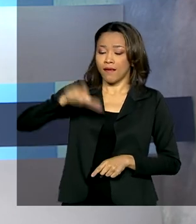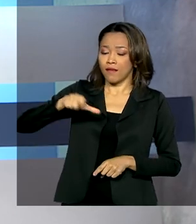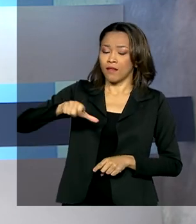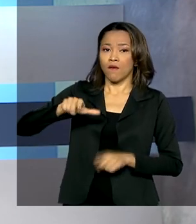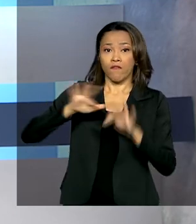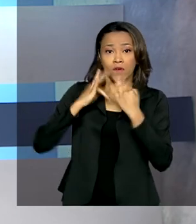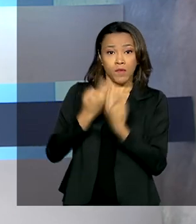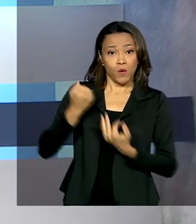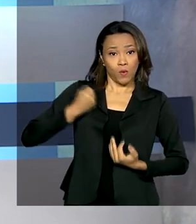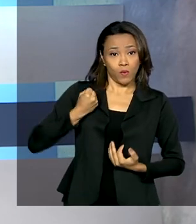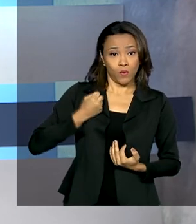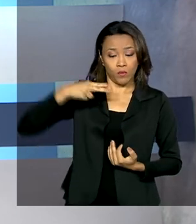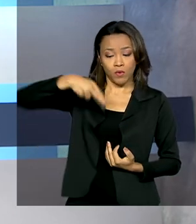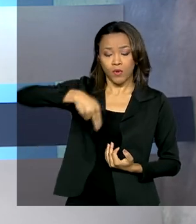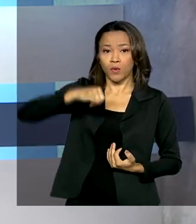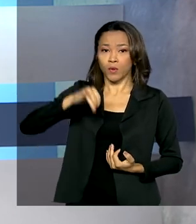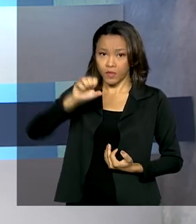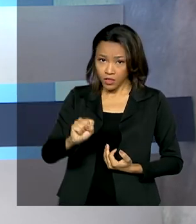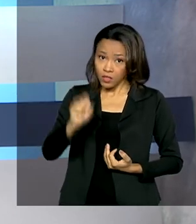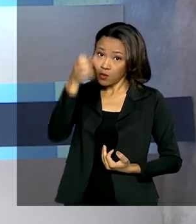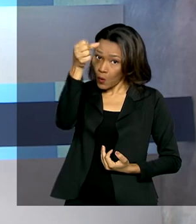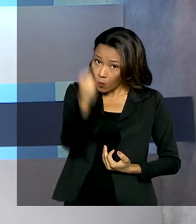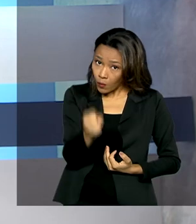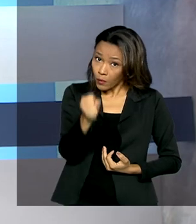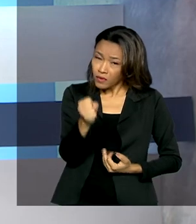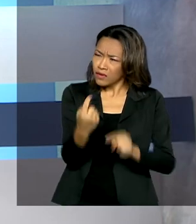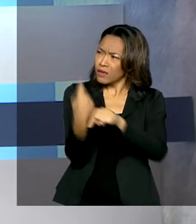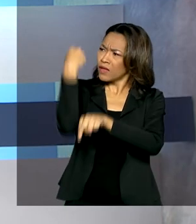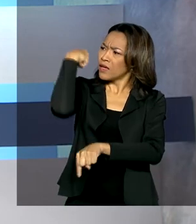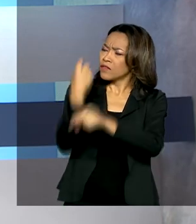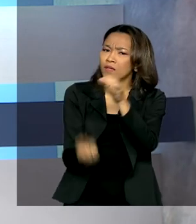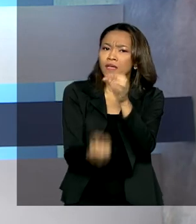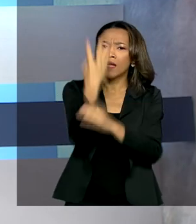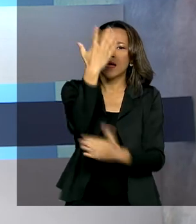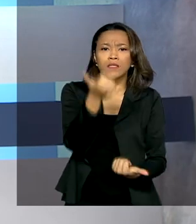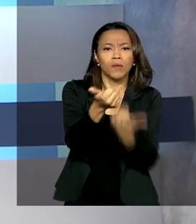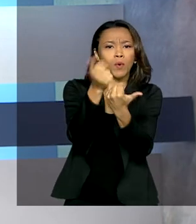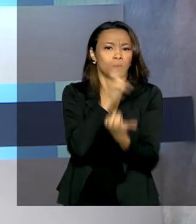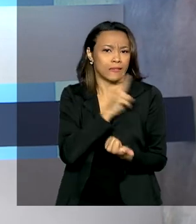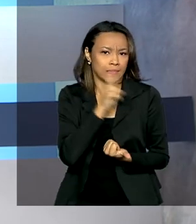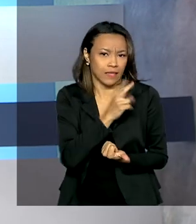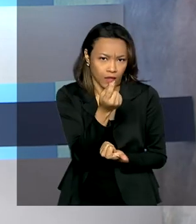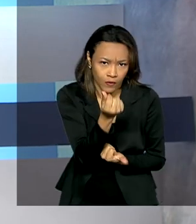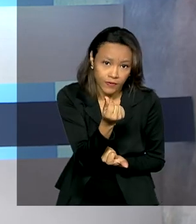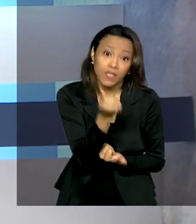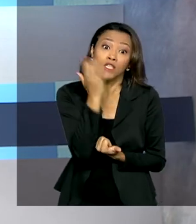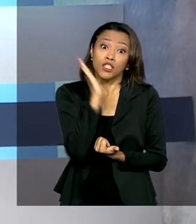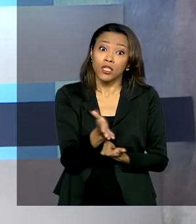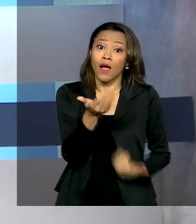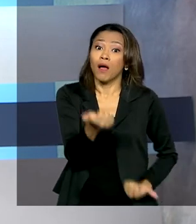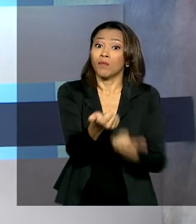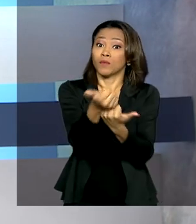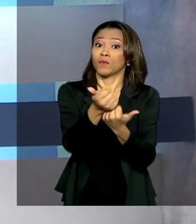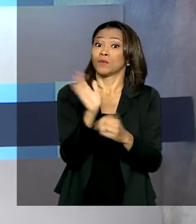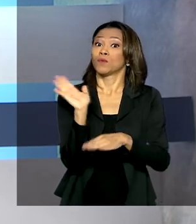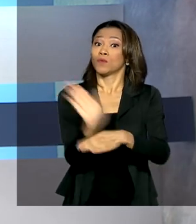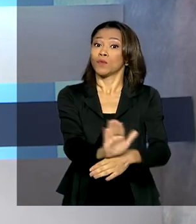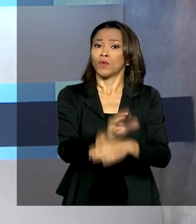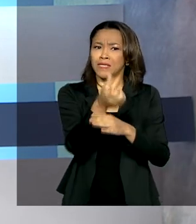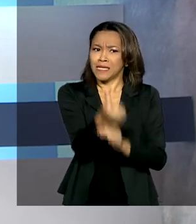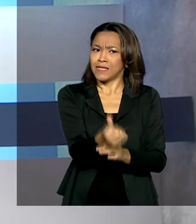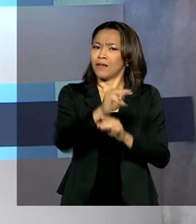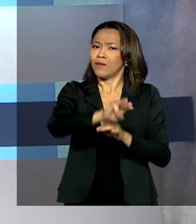NIS Final 8. Desde que foi criado, o auxílio emergencial já beneficiou quase 68 milhões de pessoas,